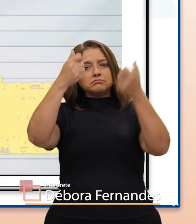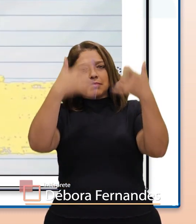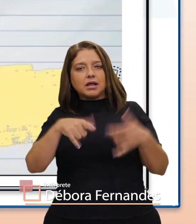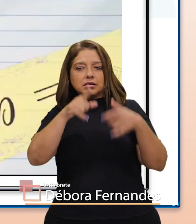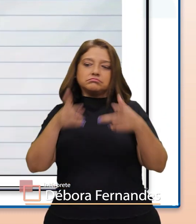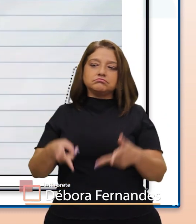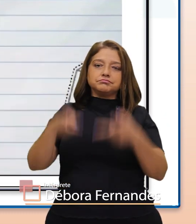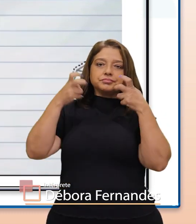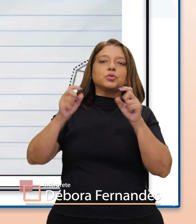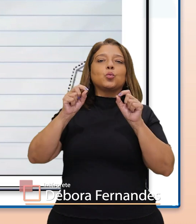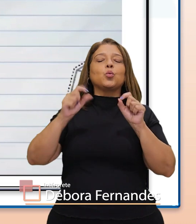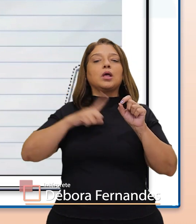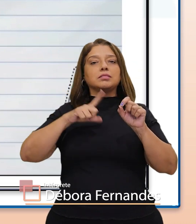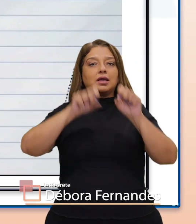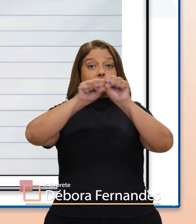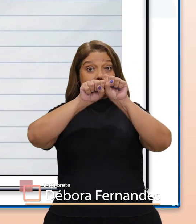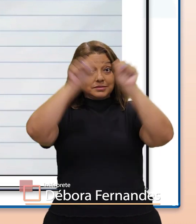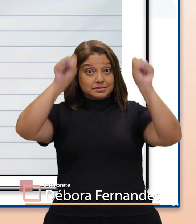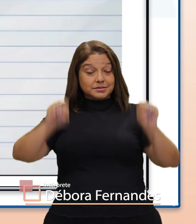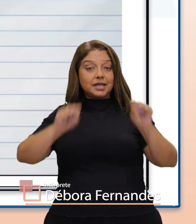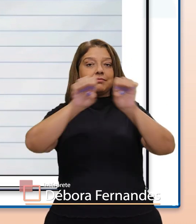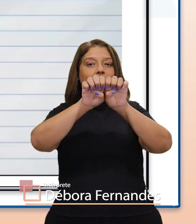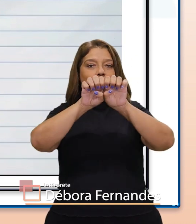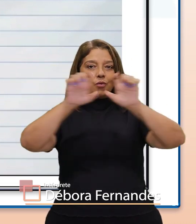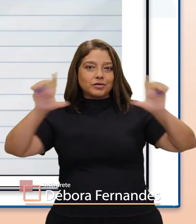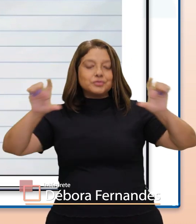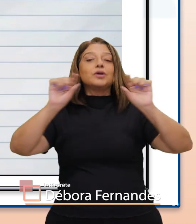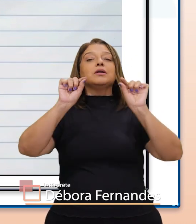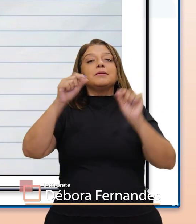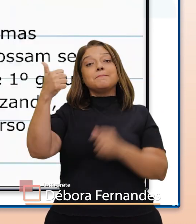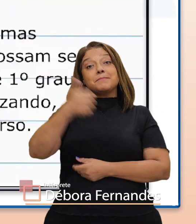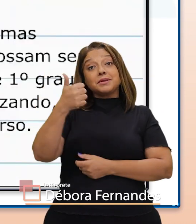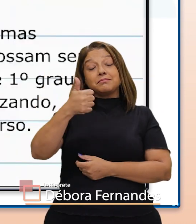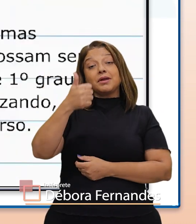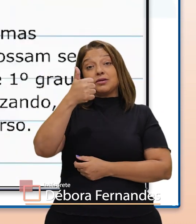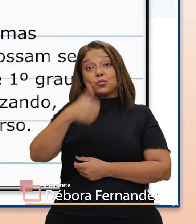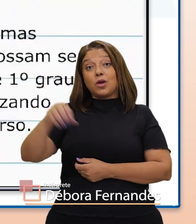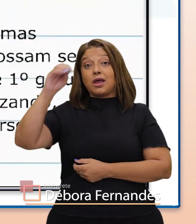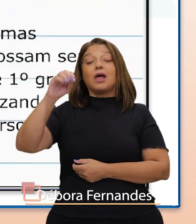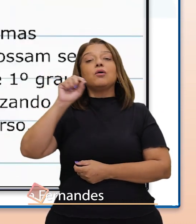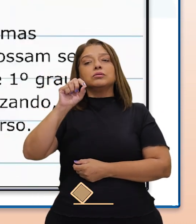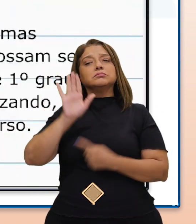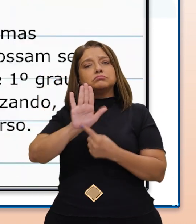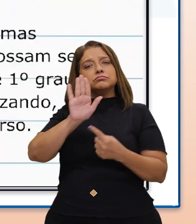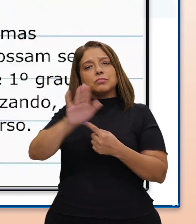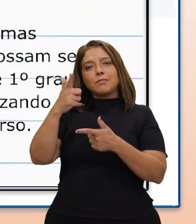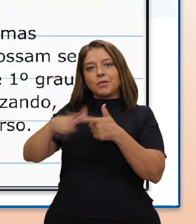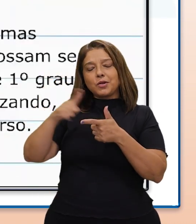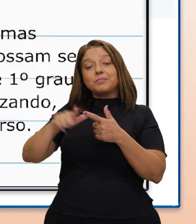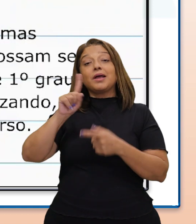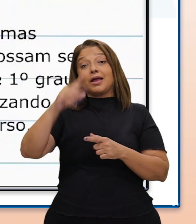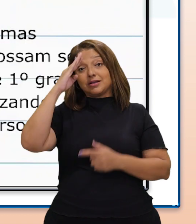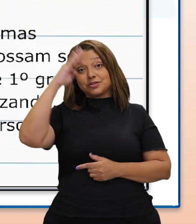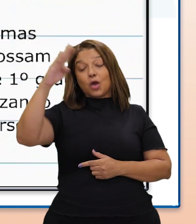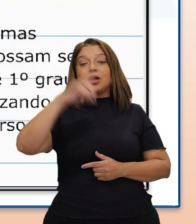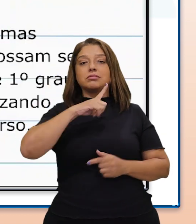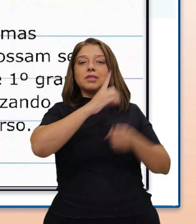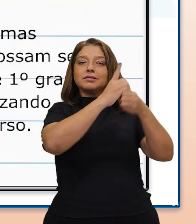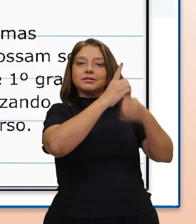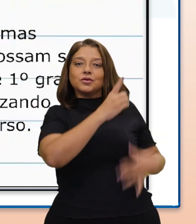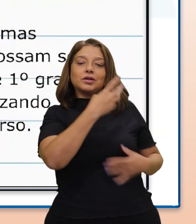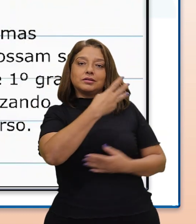identificar um sistema de equações do primeiro grau que expressa um problema, de acordo com o descritor 34 de